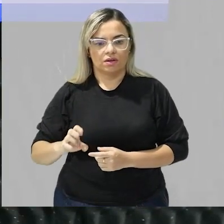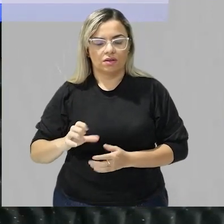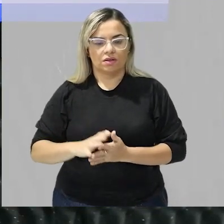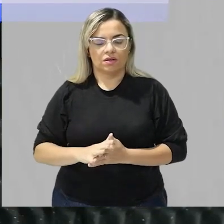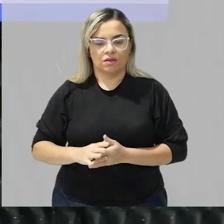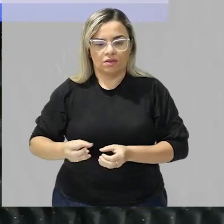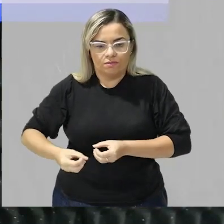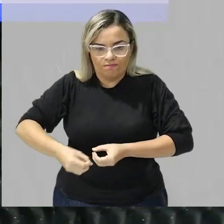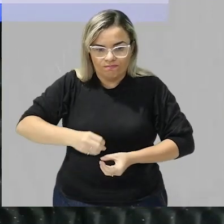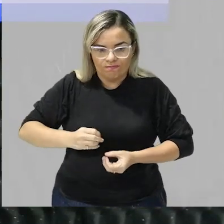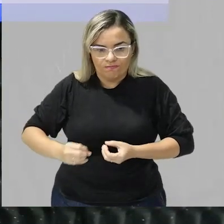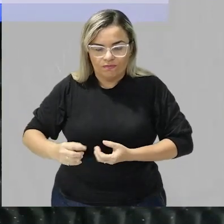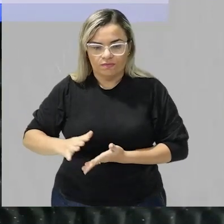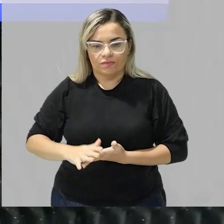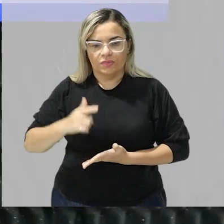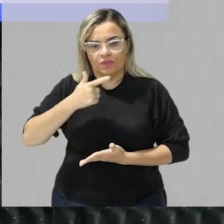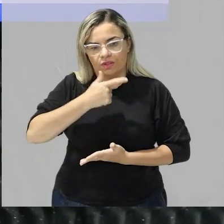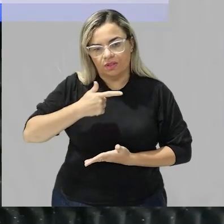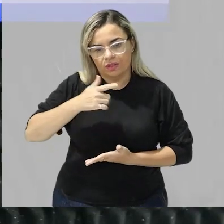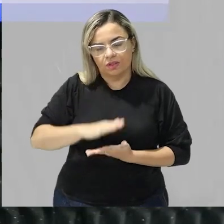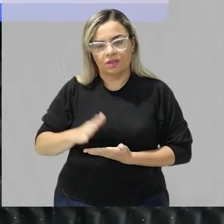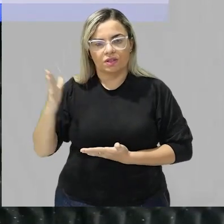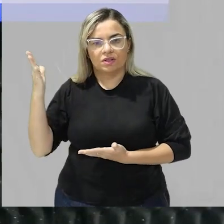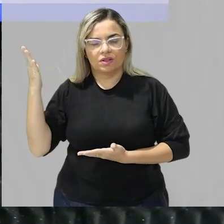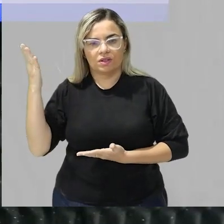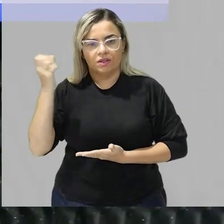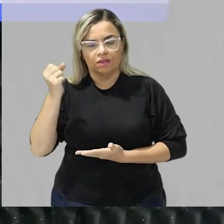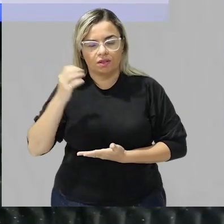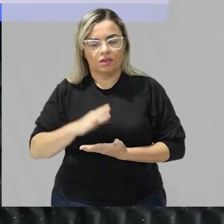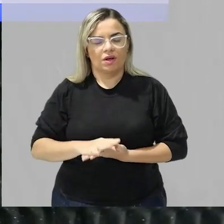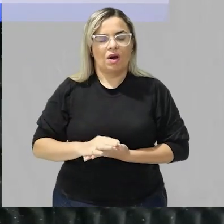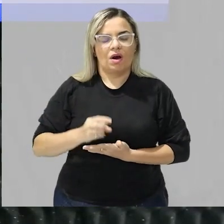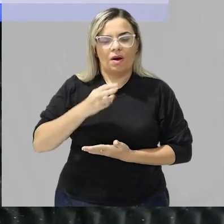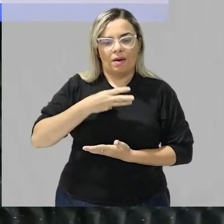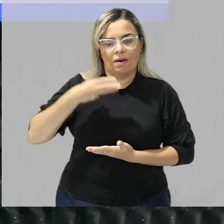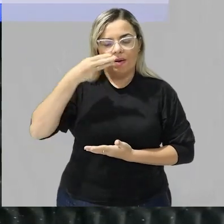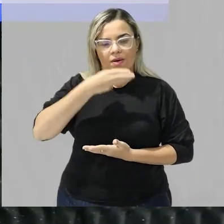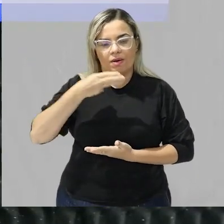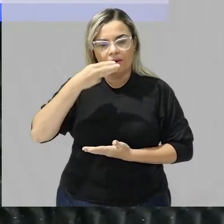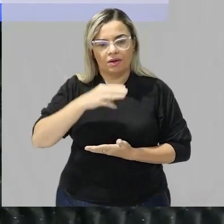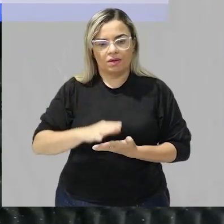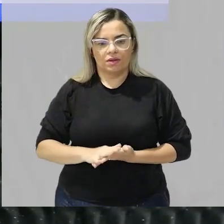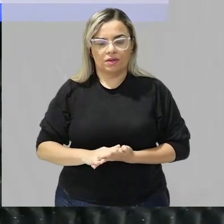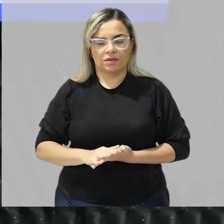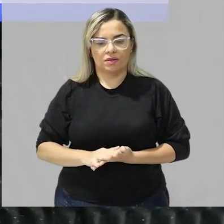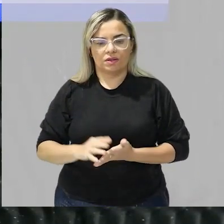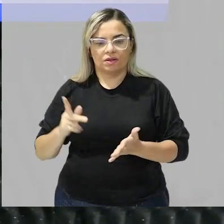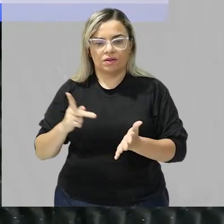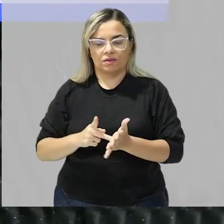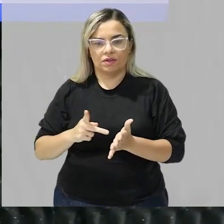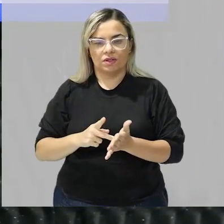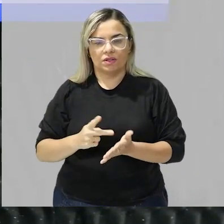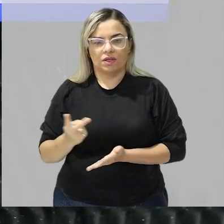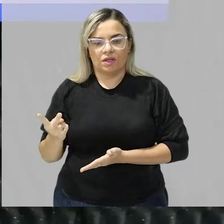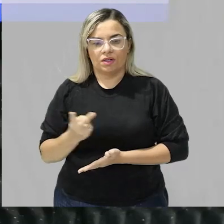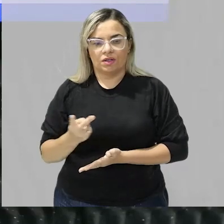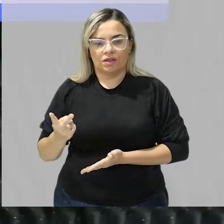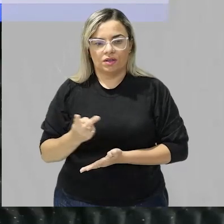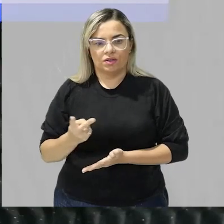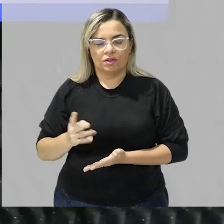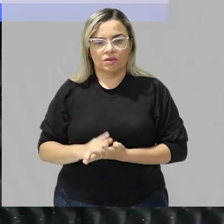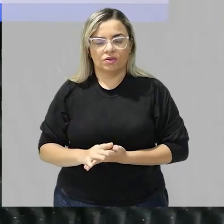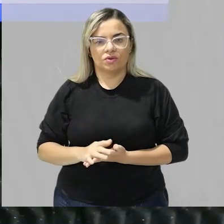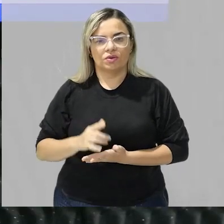e galactose tá? tem um errozinho também aqui que na verdade era duas glicoses mas a gente vai seguir